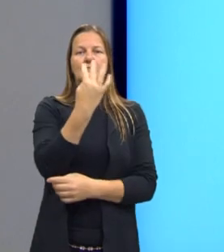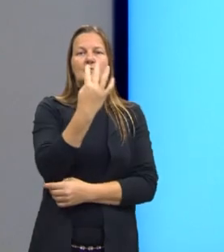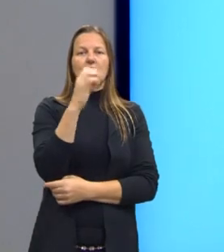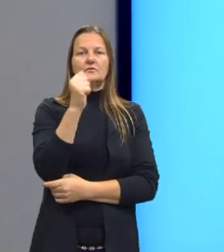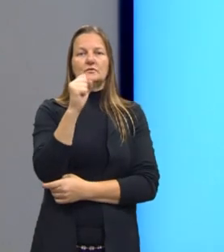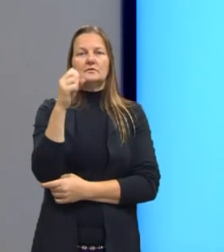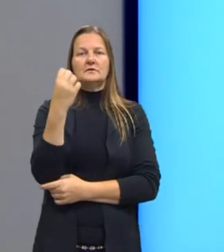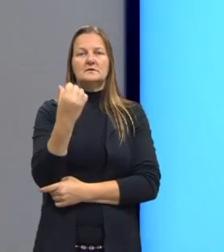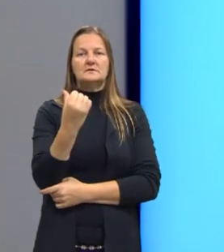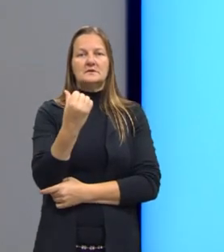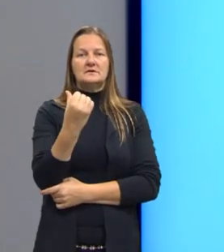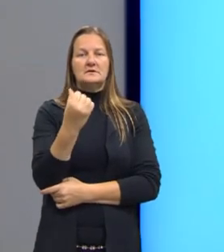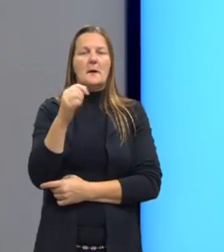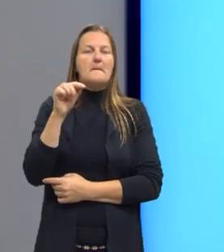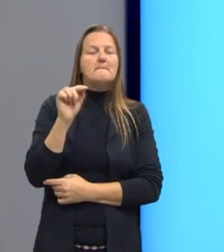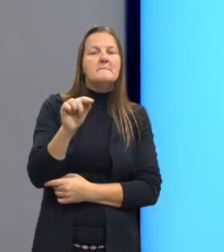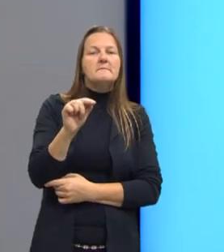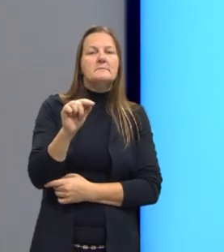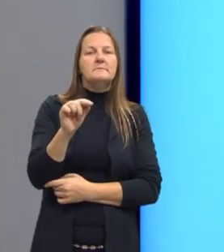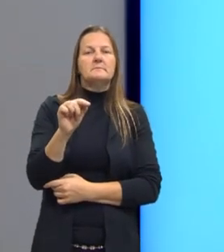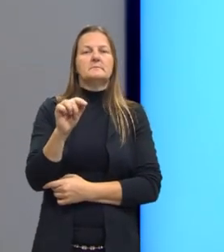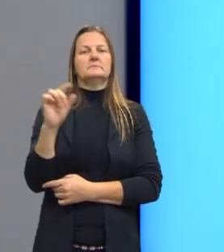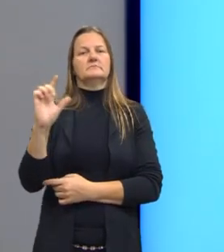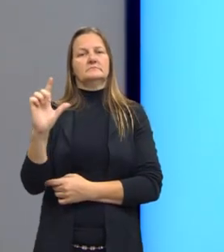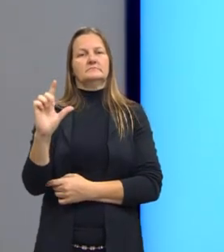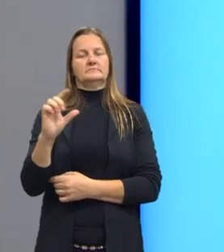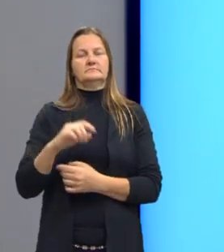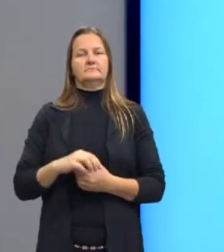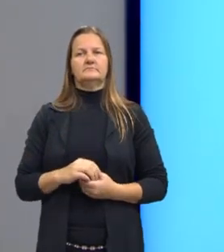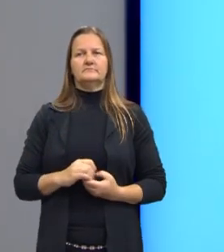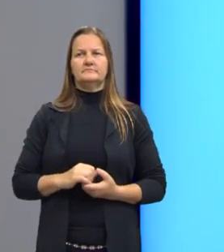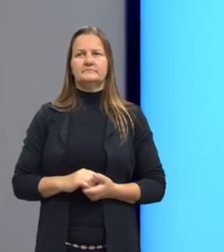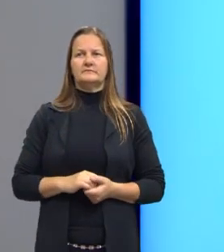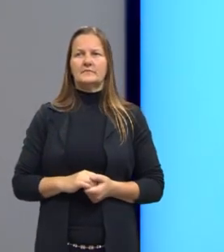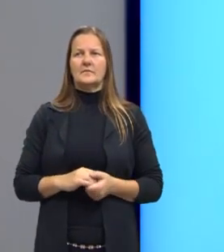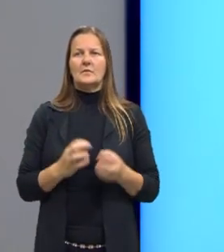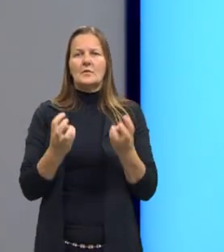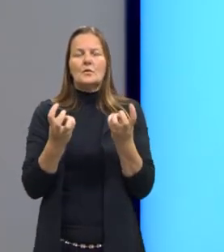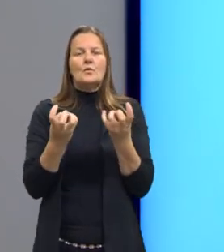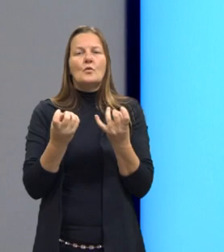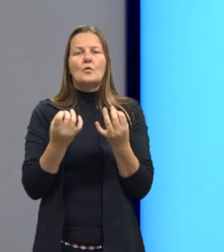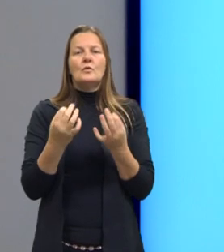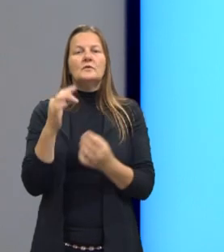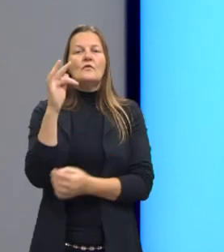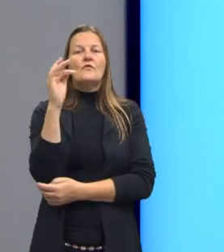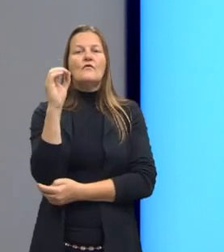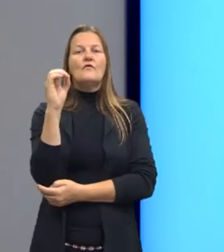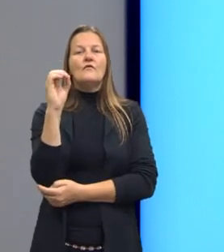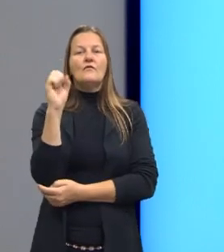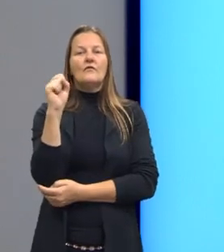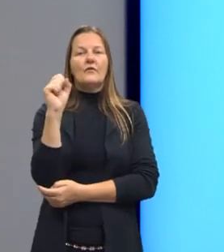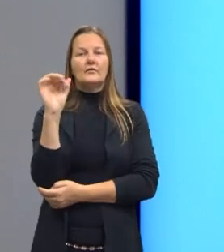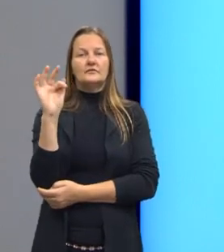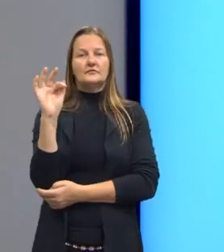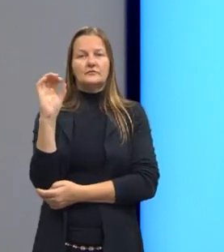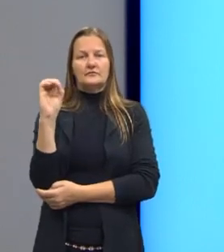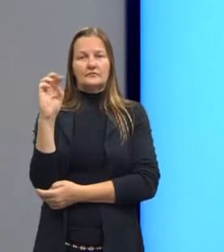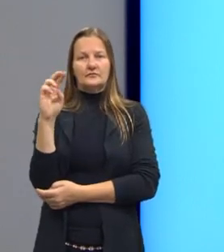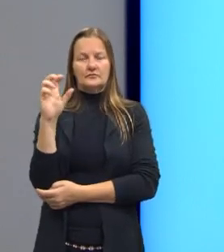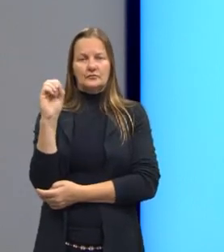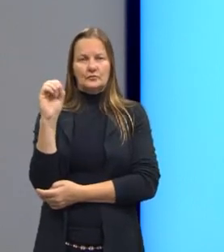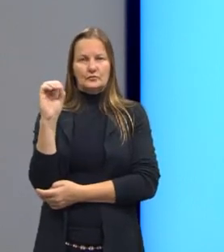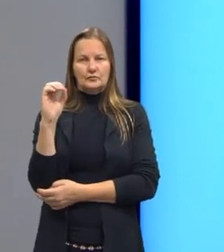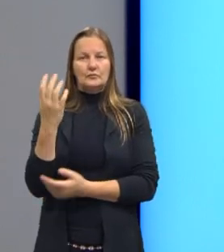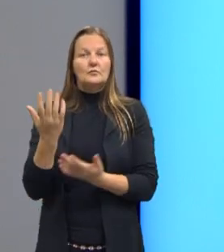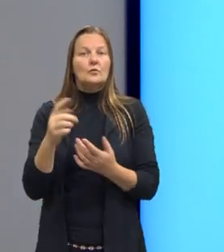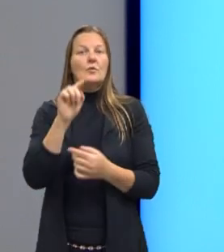486 mil litros de vinhaça. Então, a quantidade de fósforo em quilo, em quilograma, foi